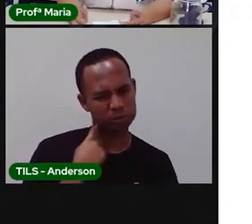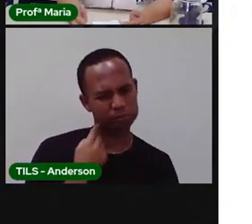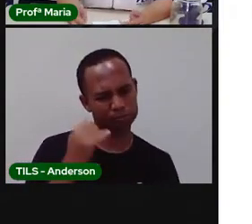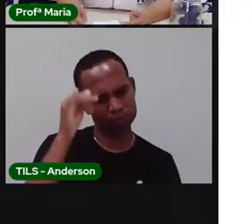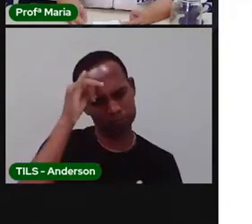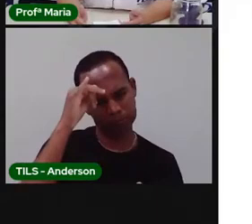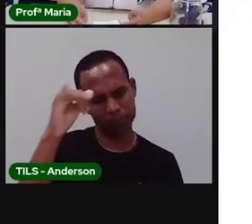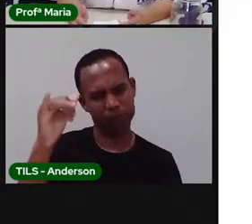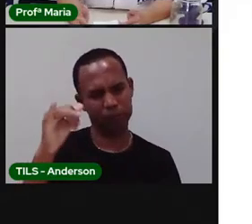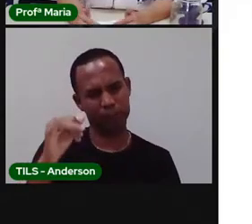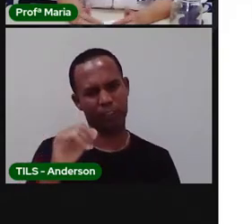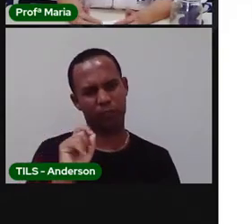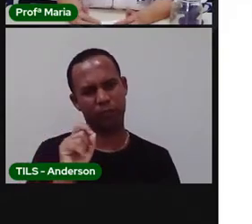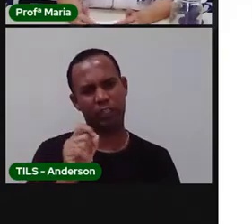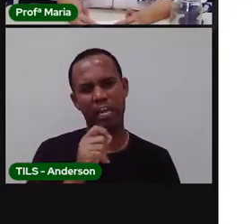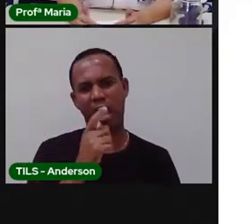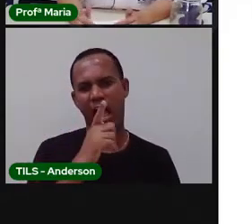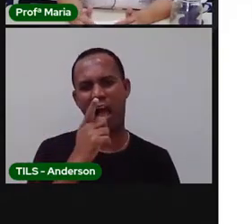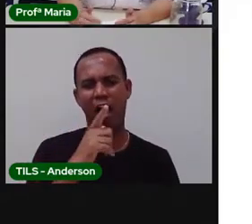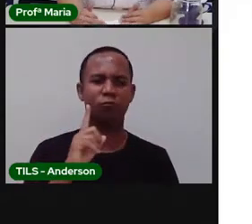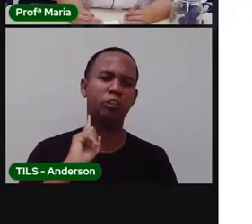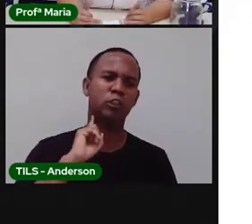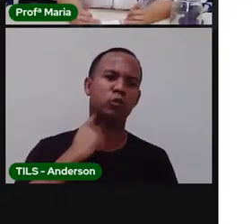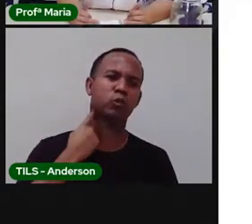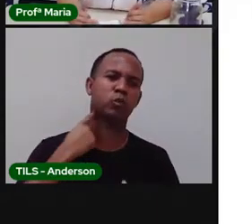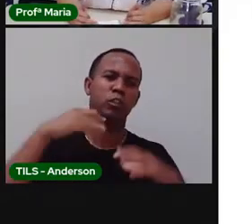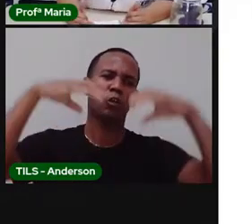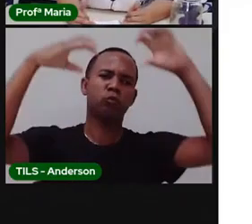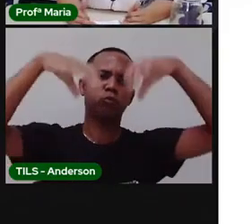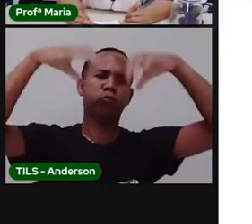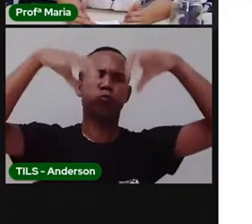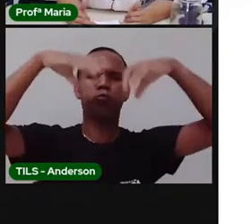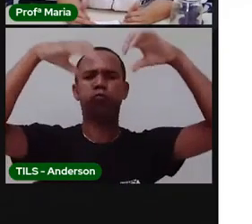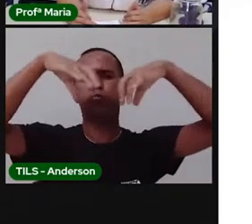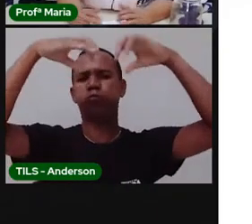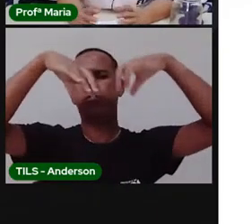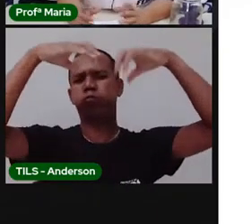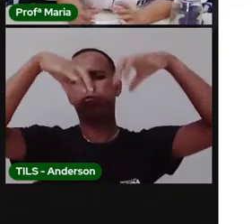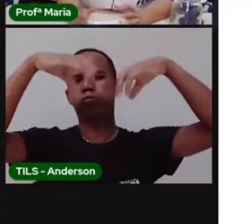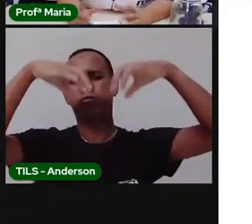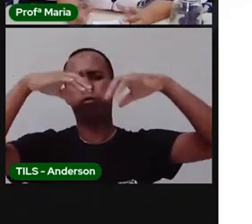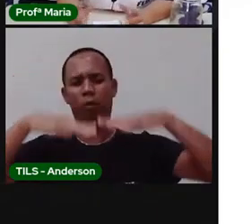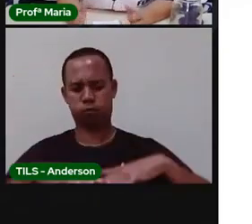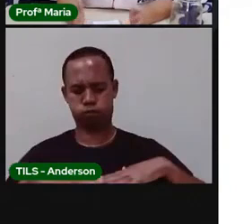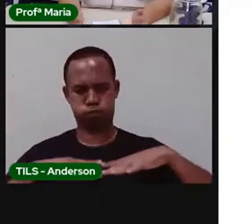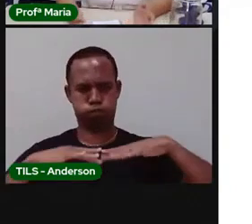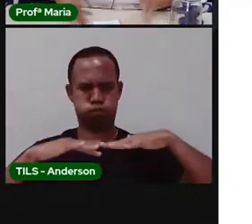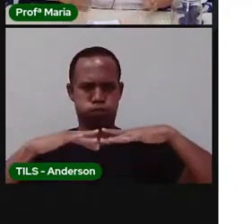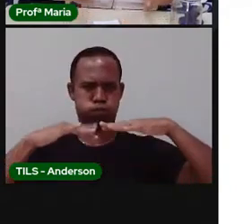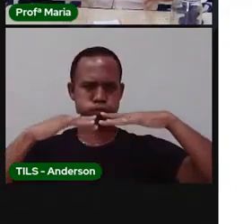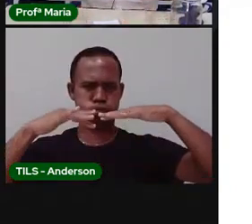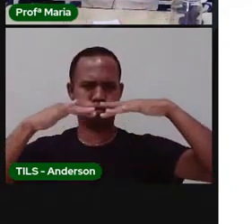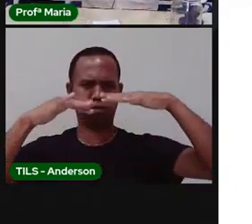O que é evitar água de enchente? O que é um enchente? Quando chove um monte, chove um bocado, a água vai subindo, subindo,